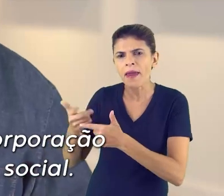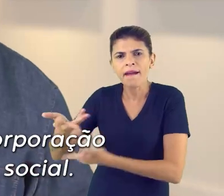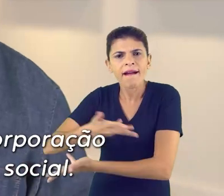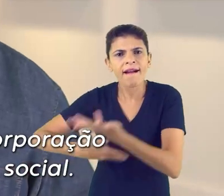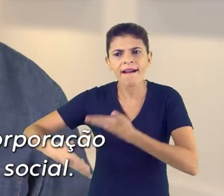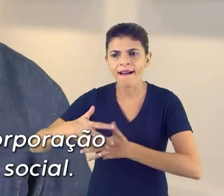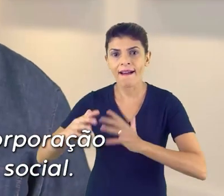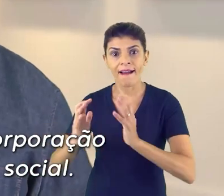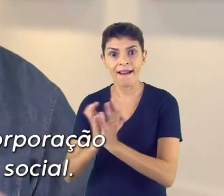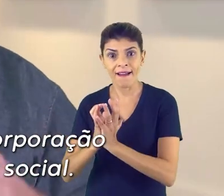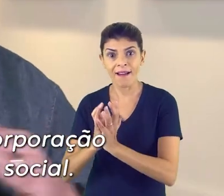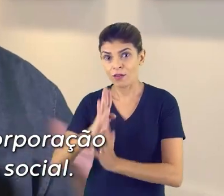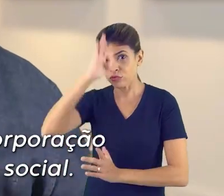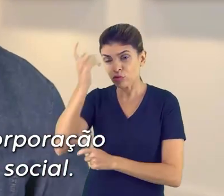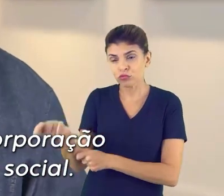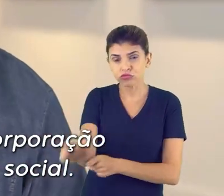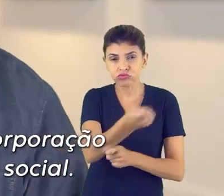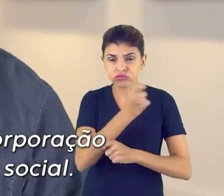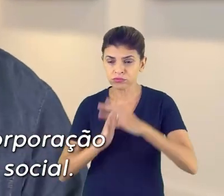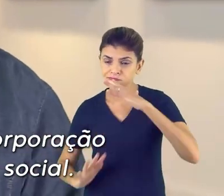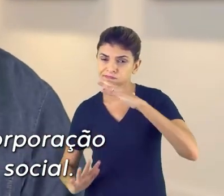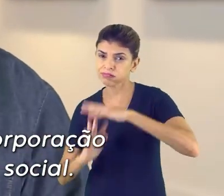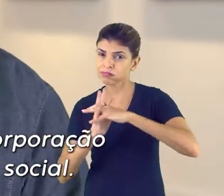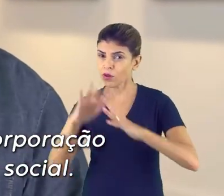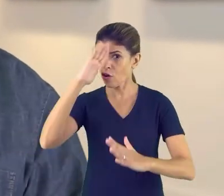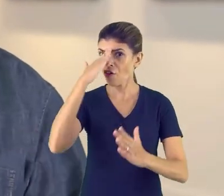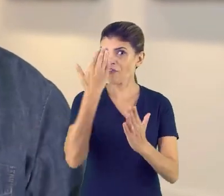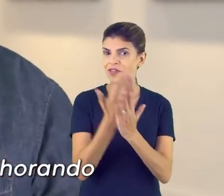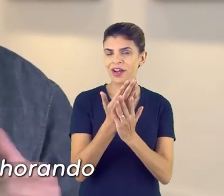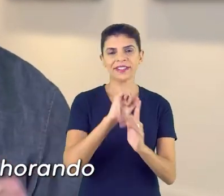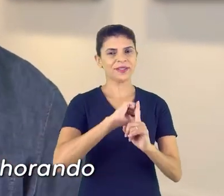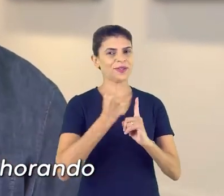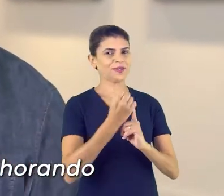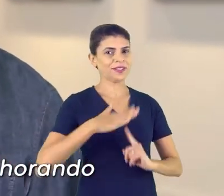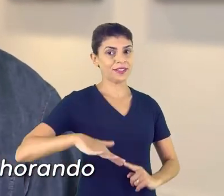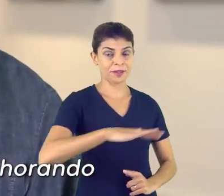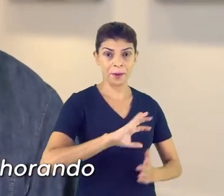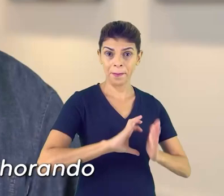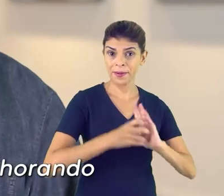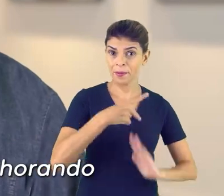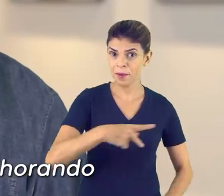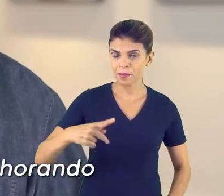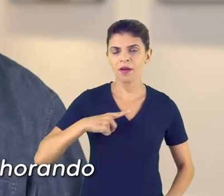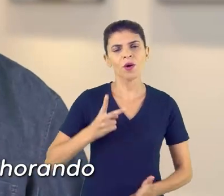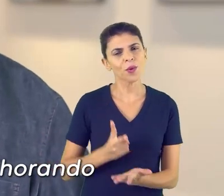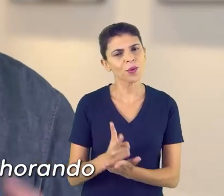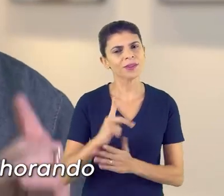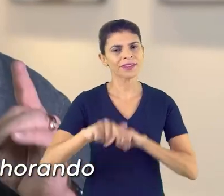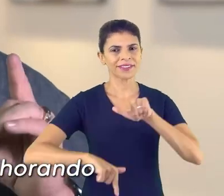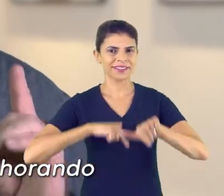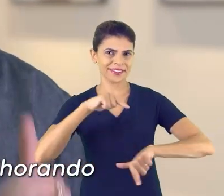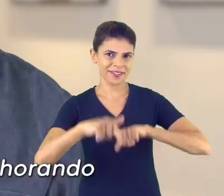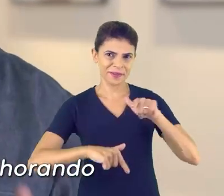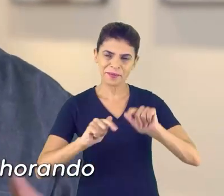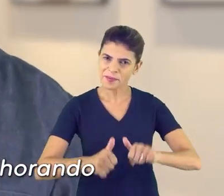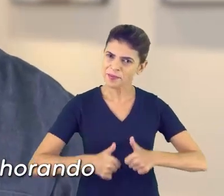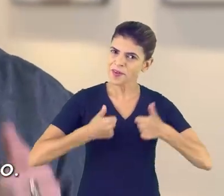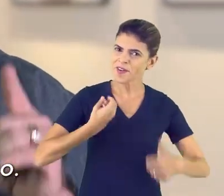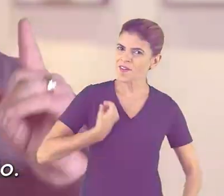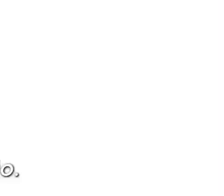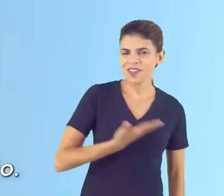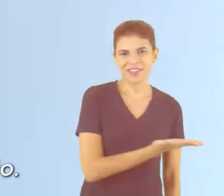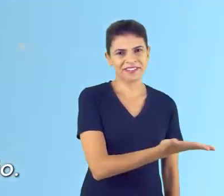e mantivemos a corporação no topo do índice de confiança social. E nós, progressistas, temos a missão de continuar